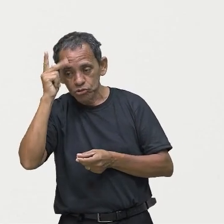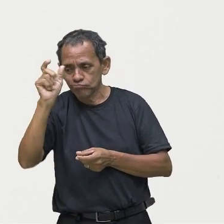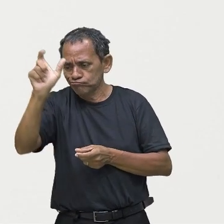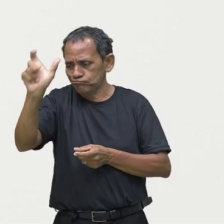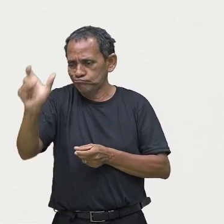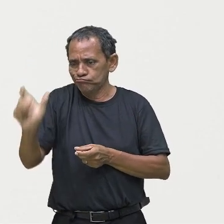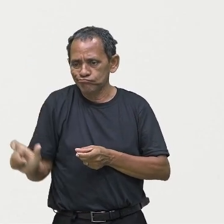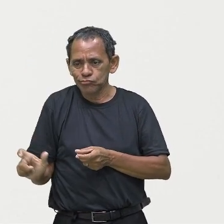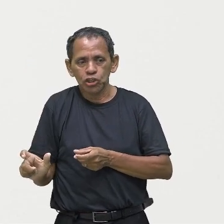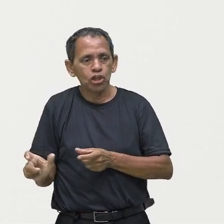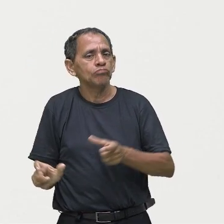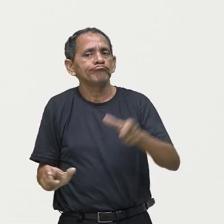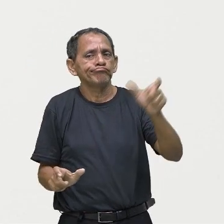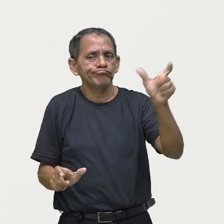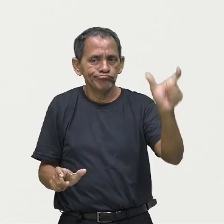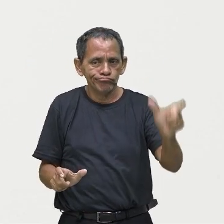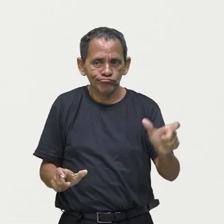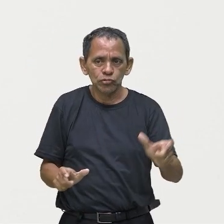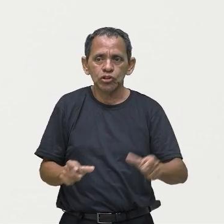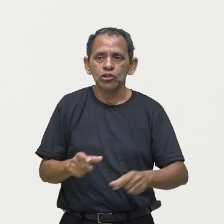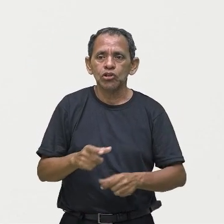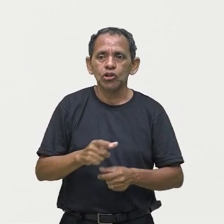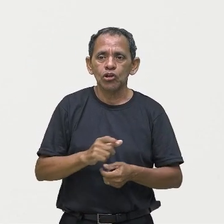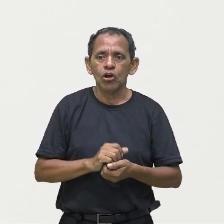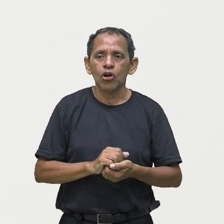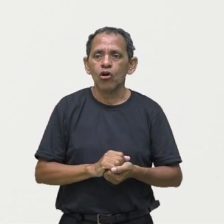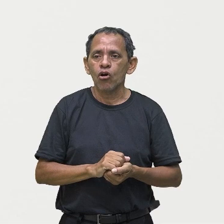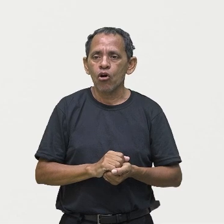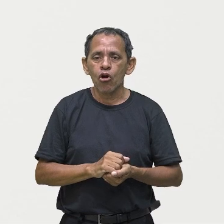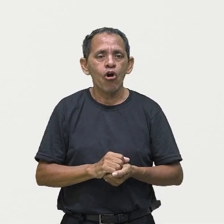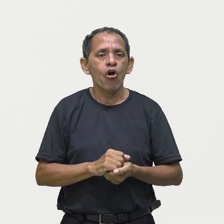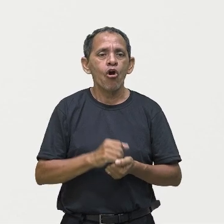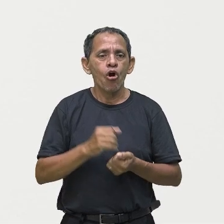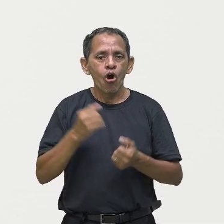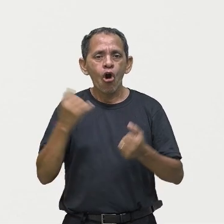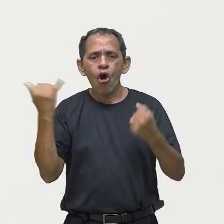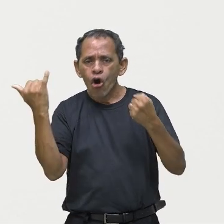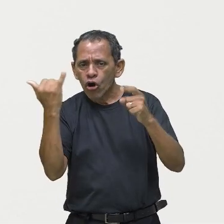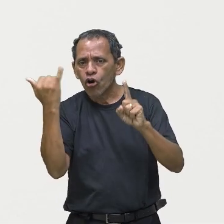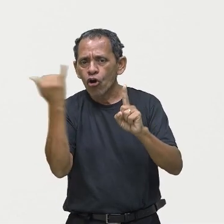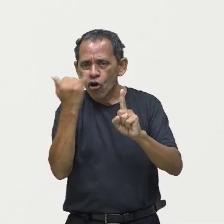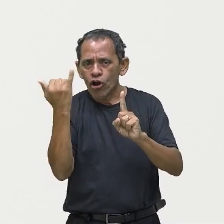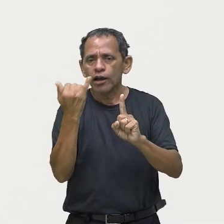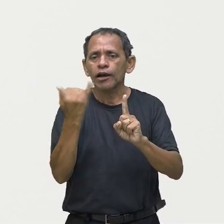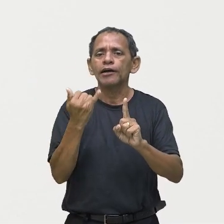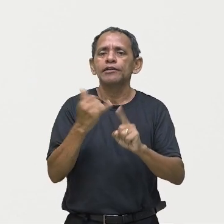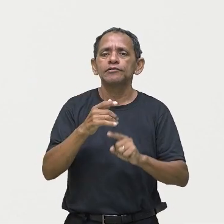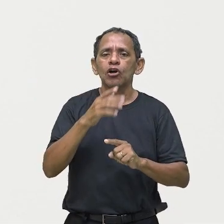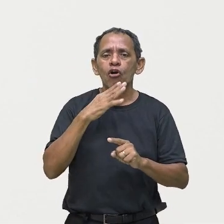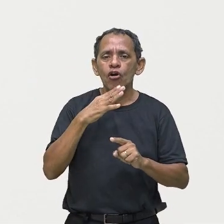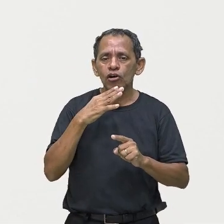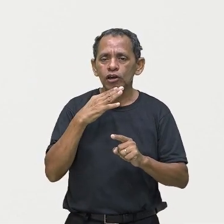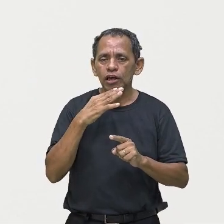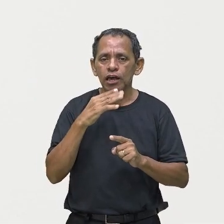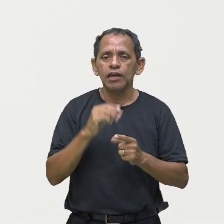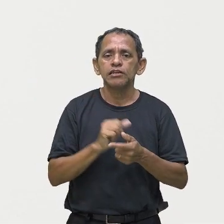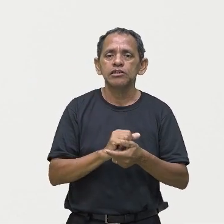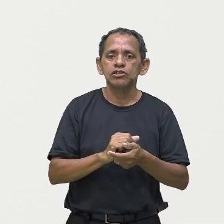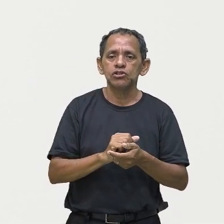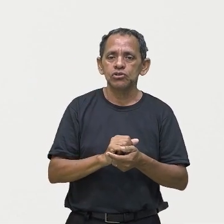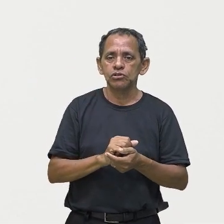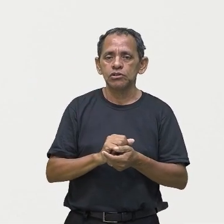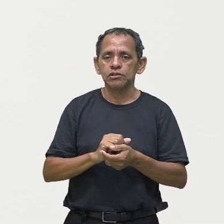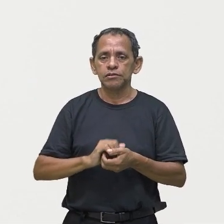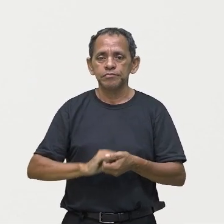mesmos símbolos? Porque se eles não conhecerem os mesmos símbolos, eles não irão compreender a